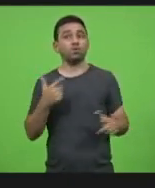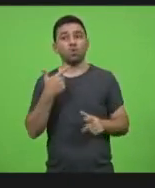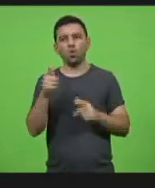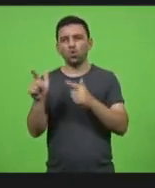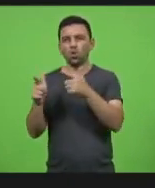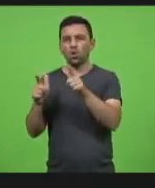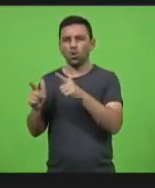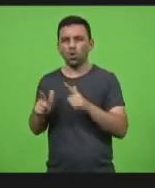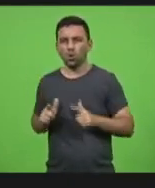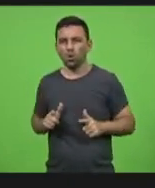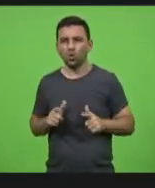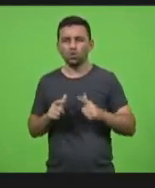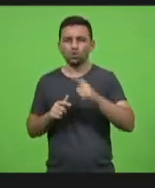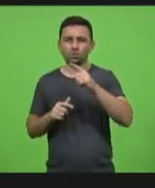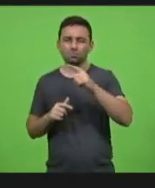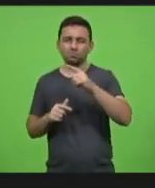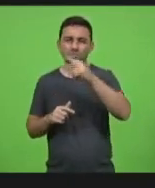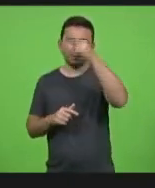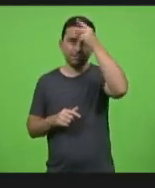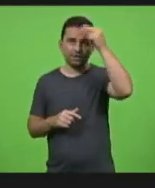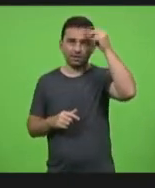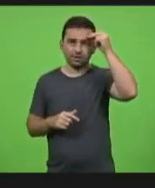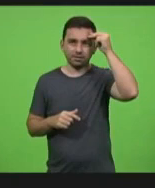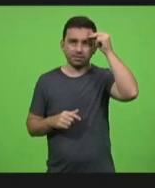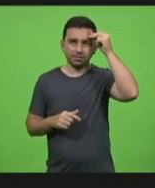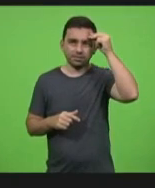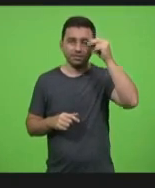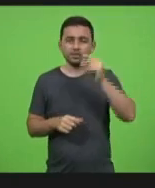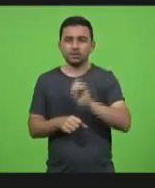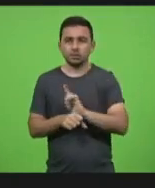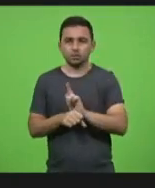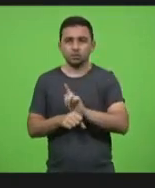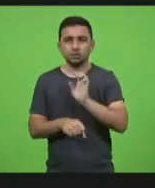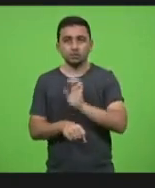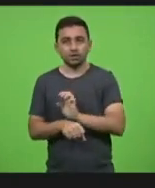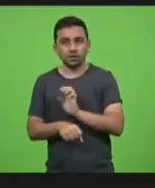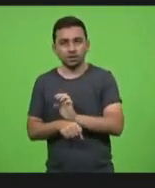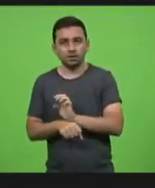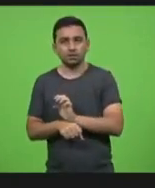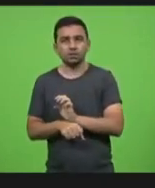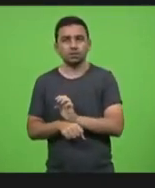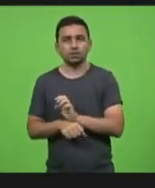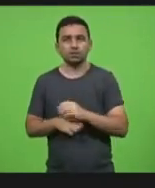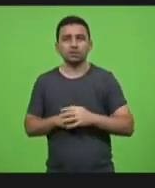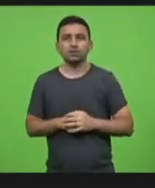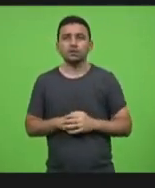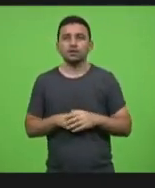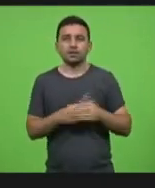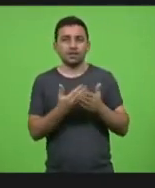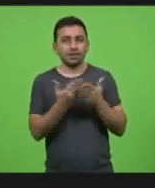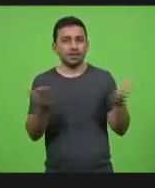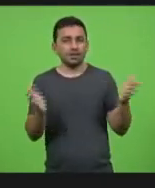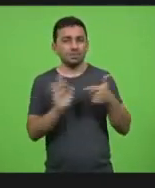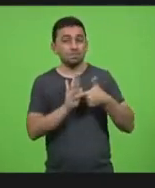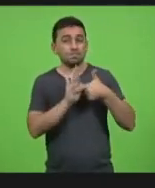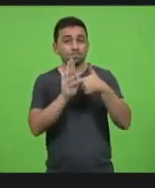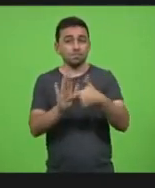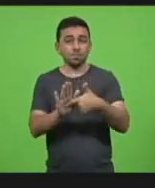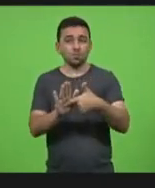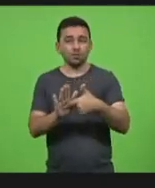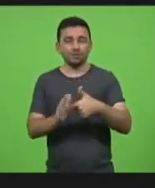municipais e também diferente do gestor estadual do nosso estado mostram uma